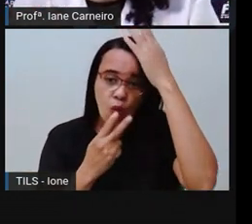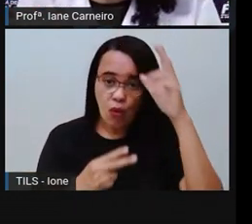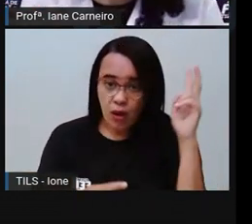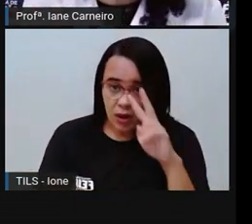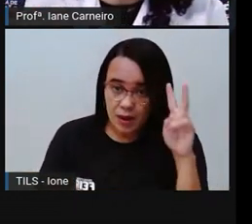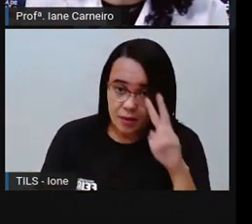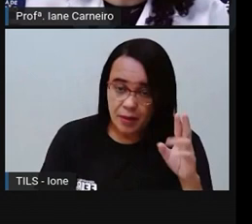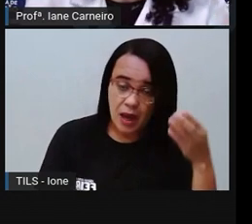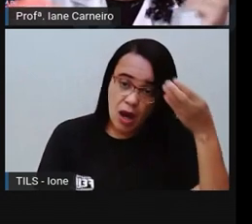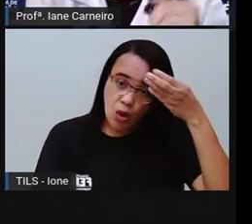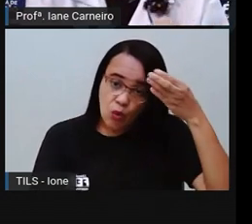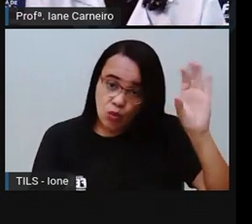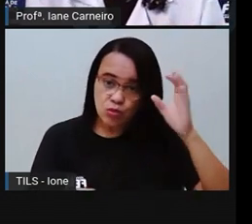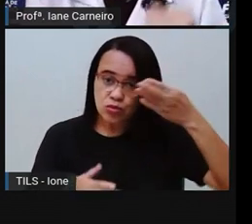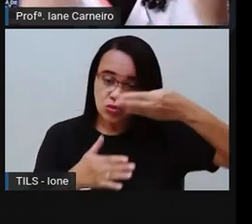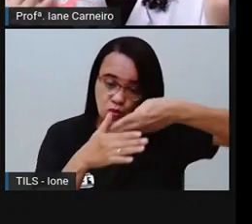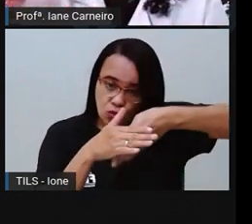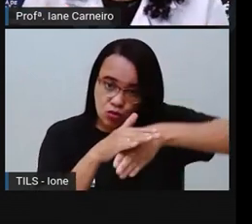de uma família não indígena, né?